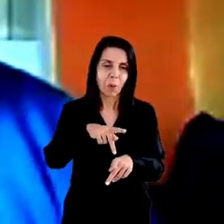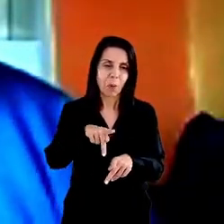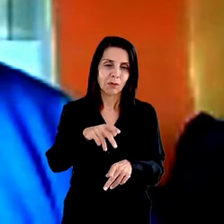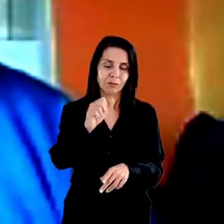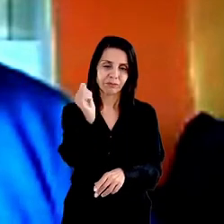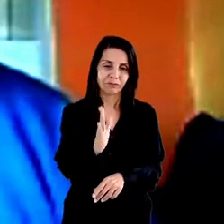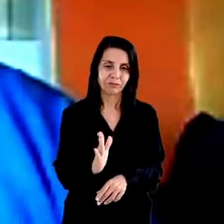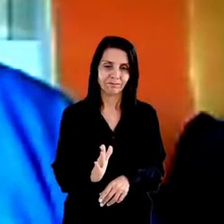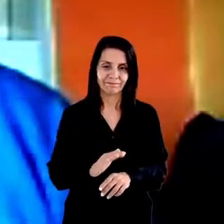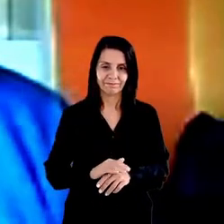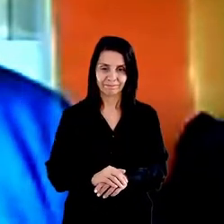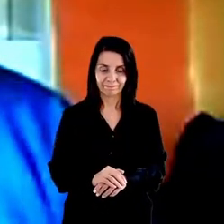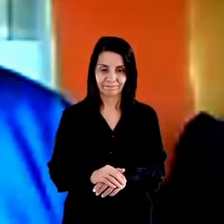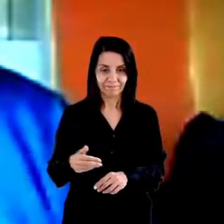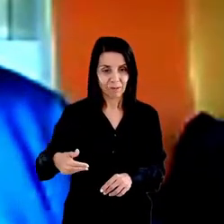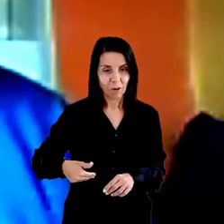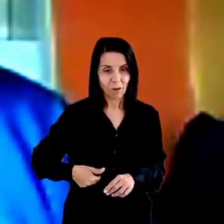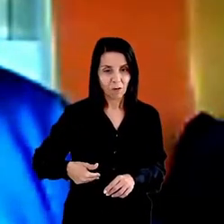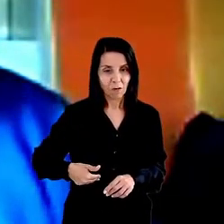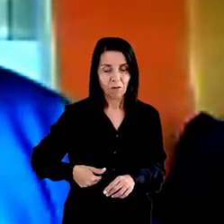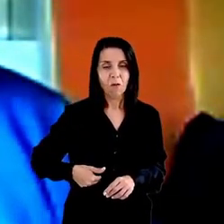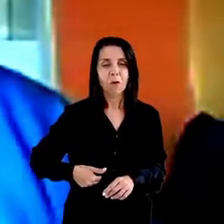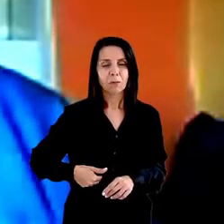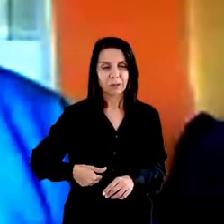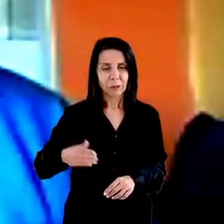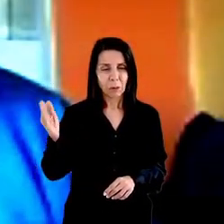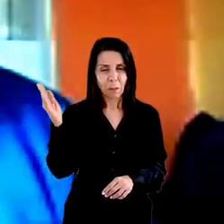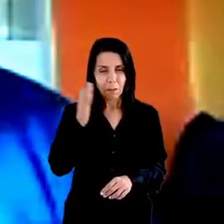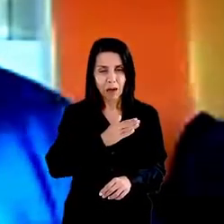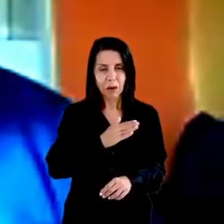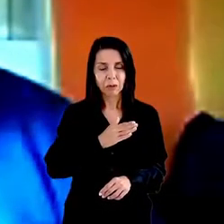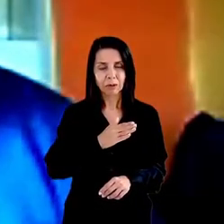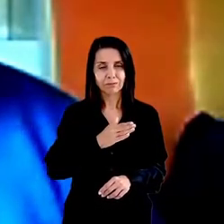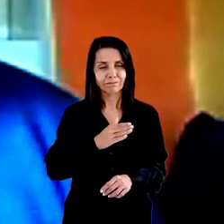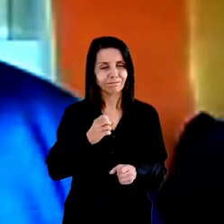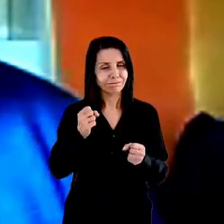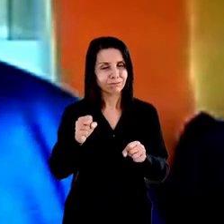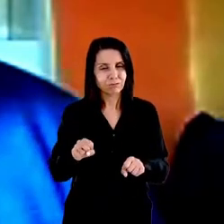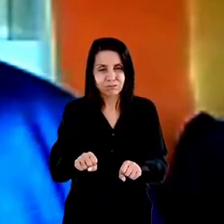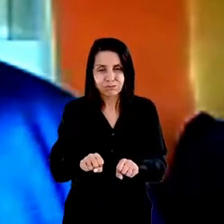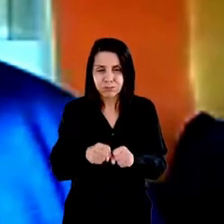na compreensão de que a fome é um mal corrosivo, destrutivo e pernicioso,